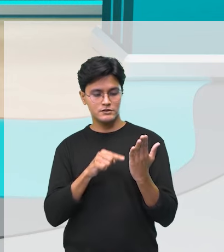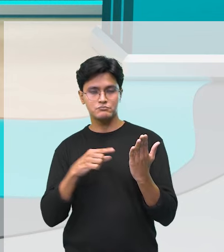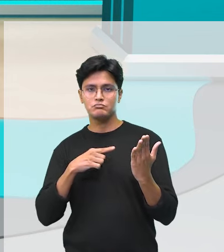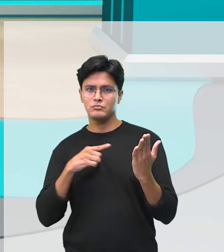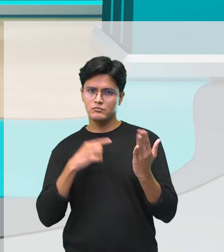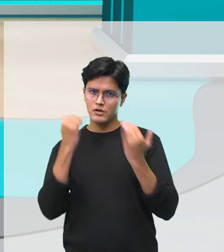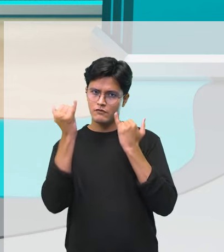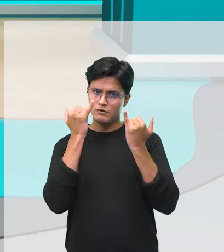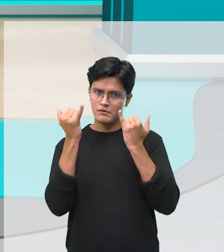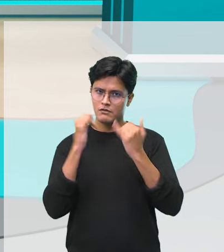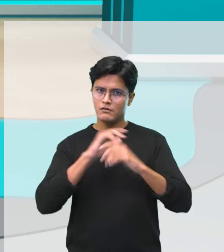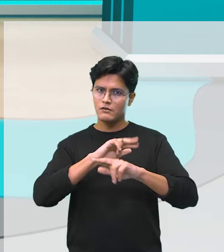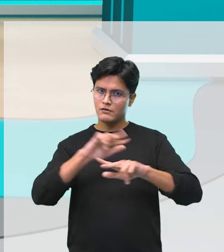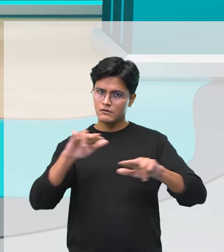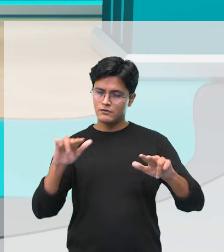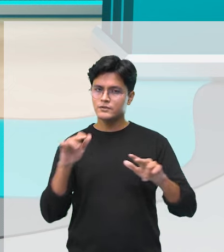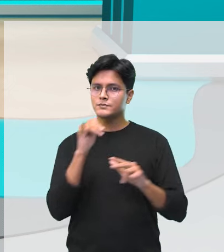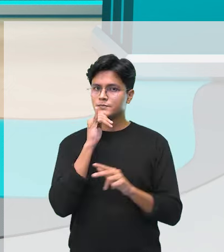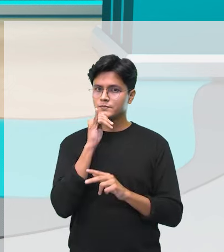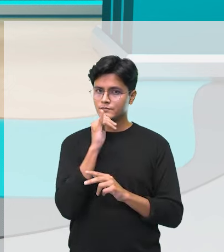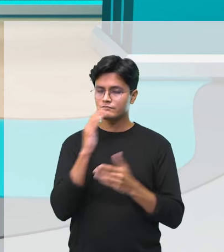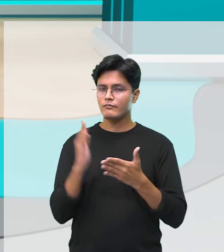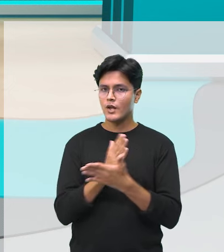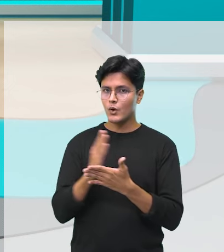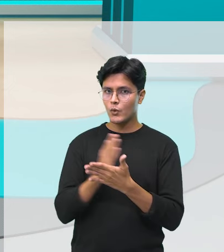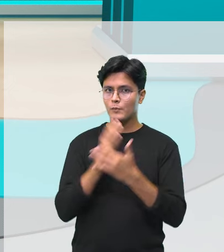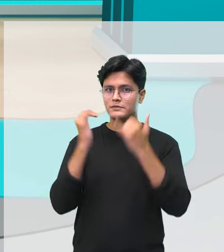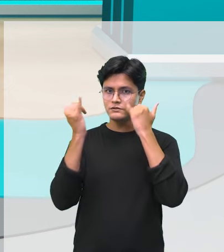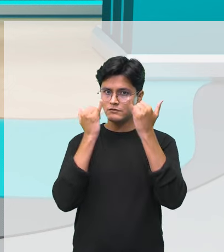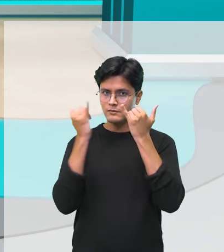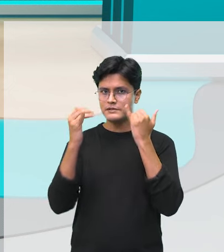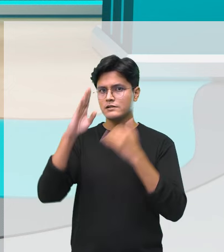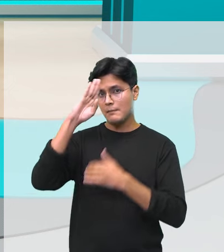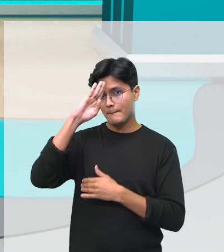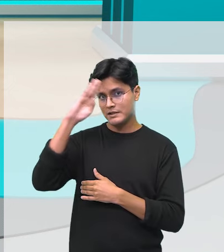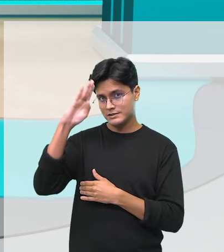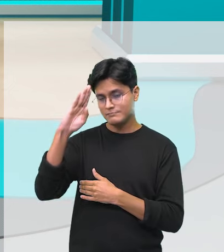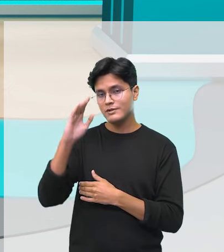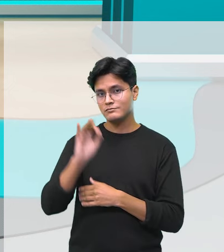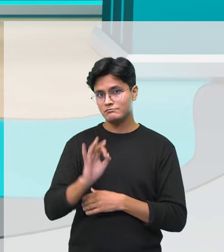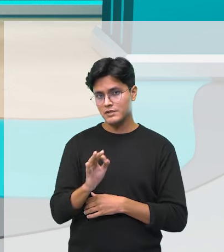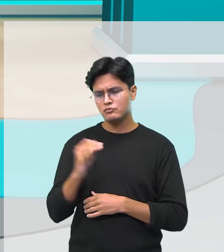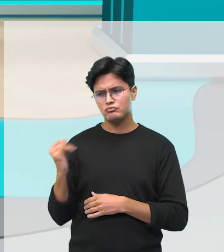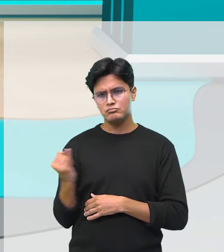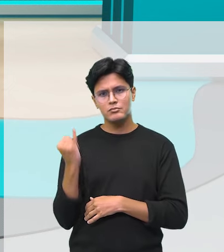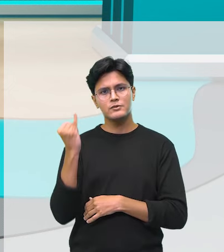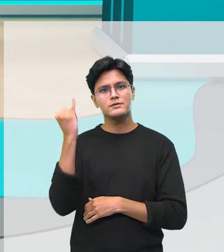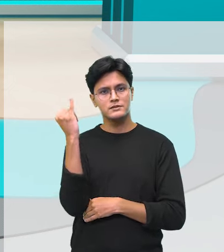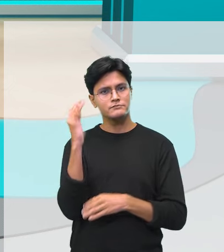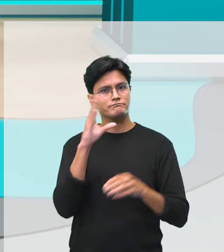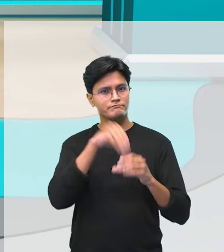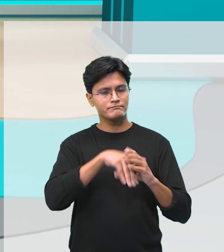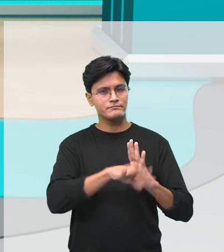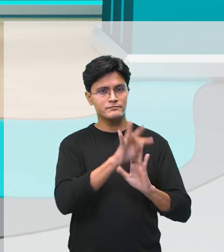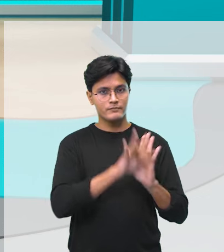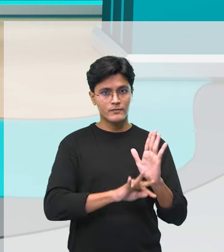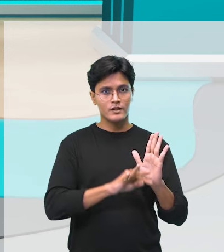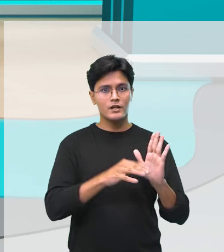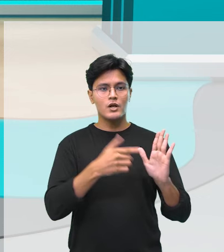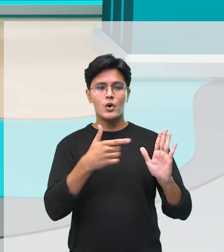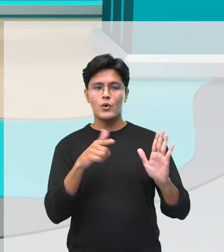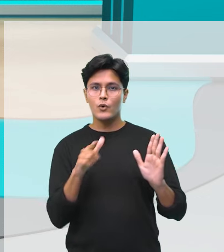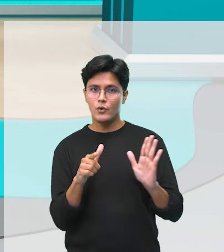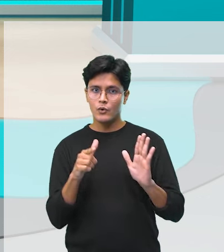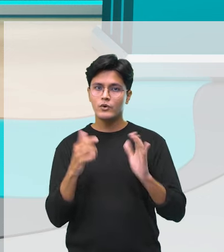informações. Algumas informações, elas são, assim, principais, elas são importantes. E as demais a gente